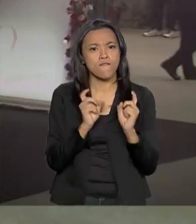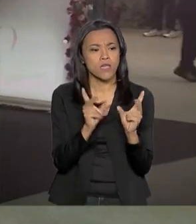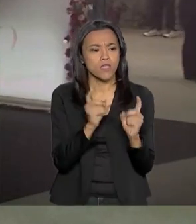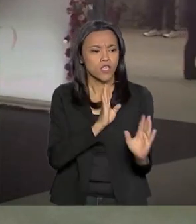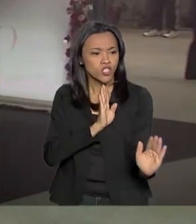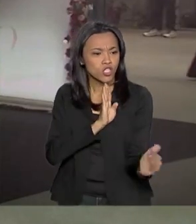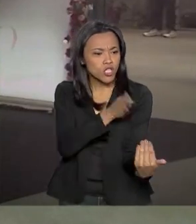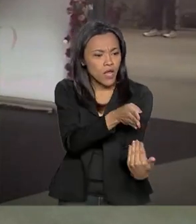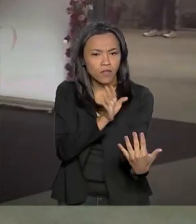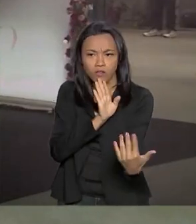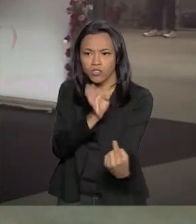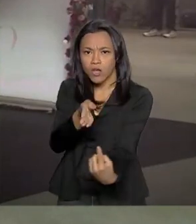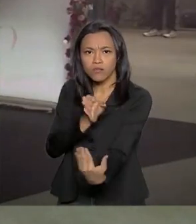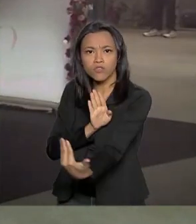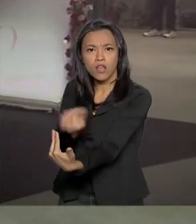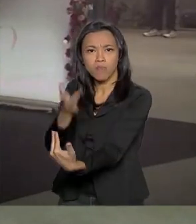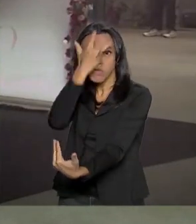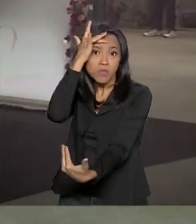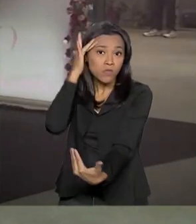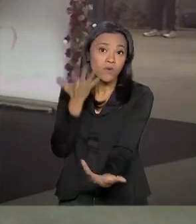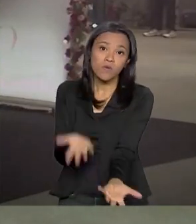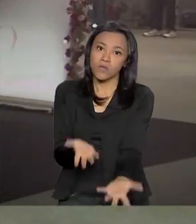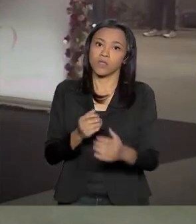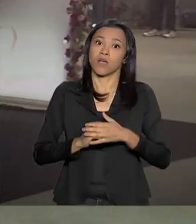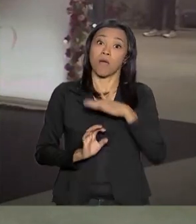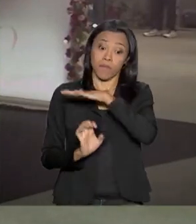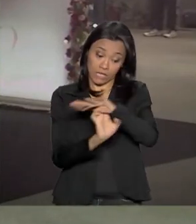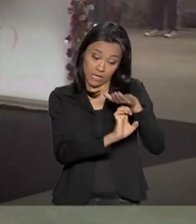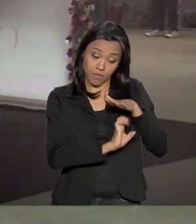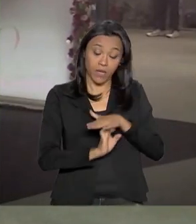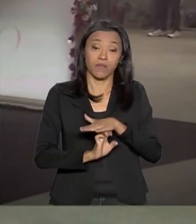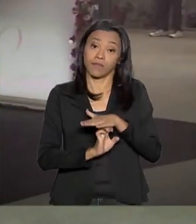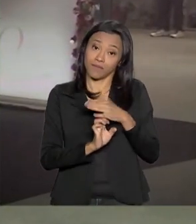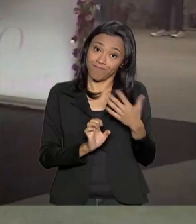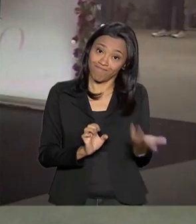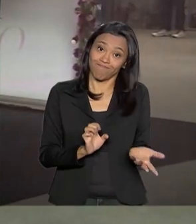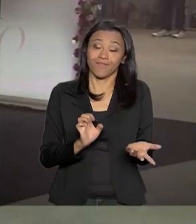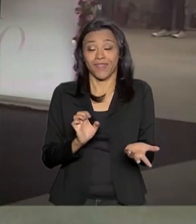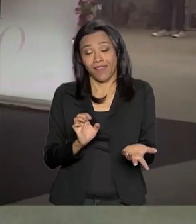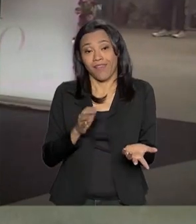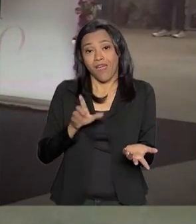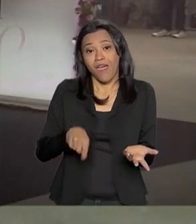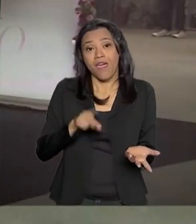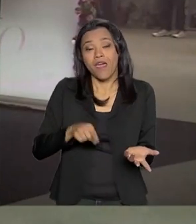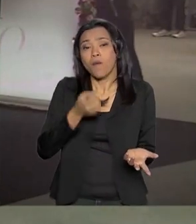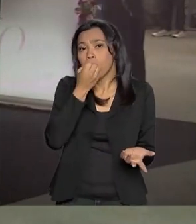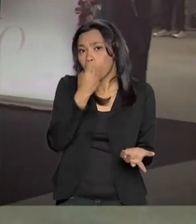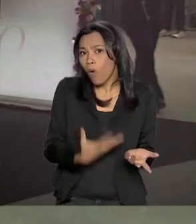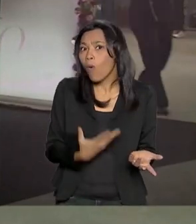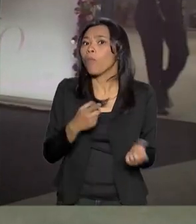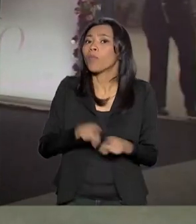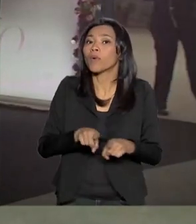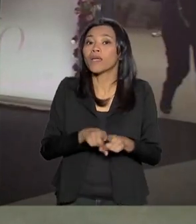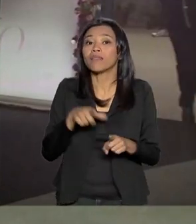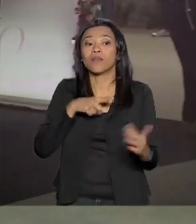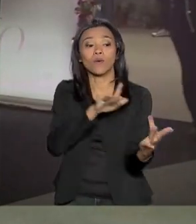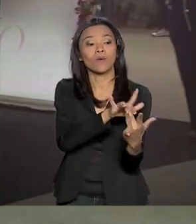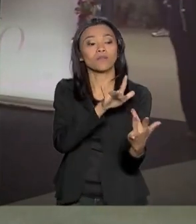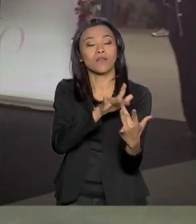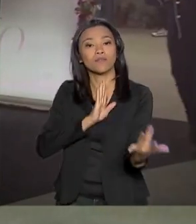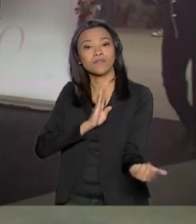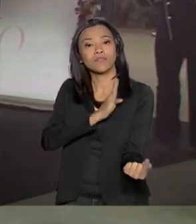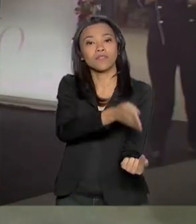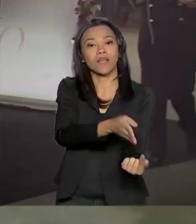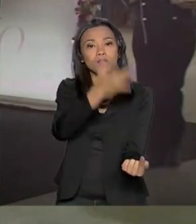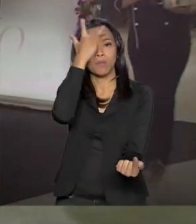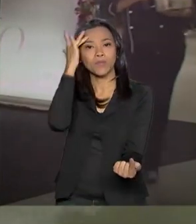renda para muita gente. Já para as empresas, a principal vantagem é um relacionamento mais próximo com o seu